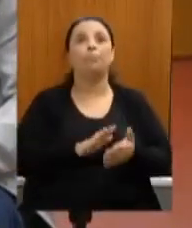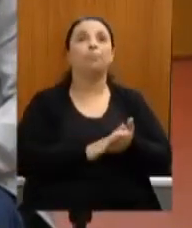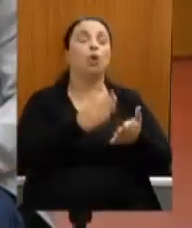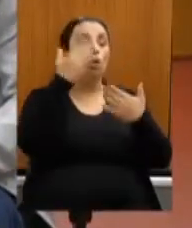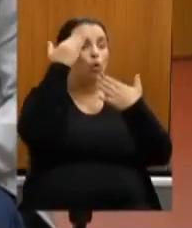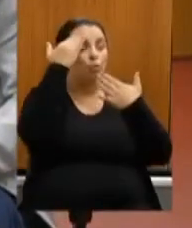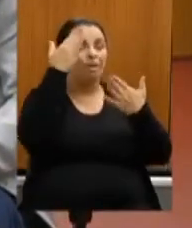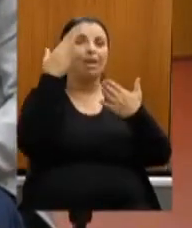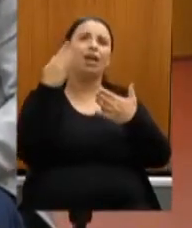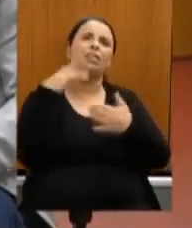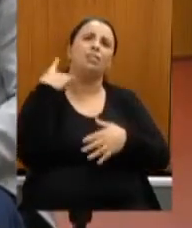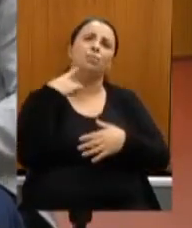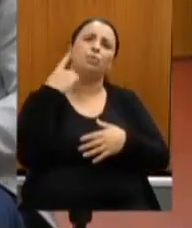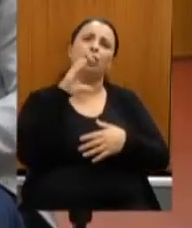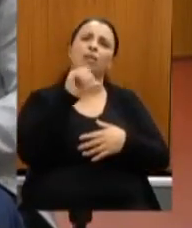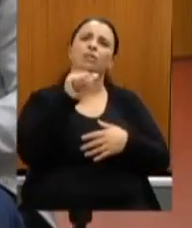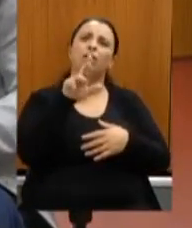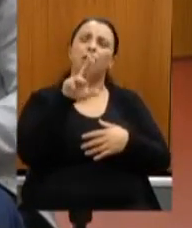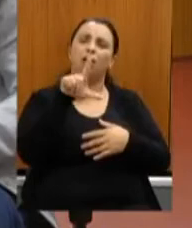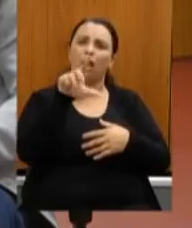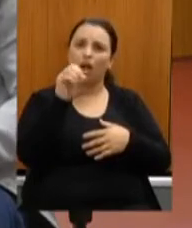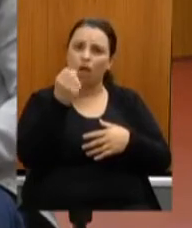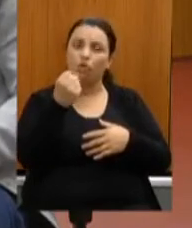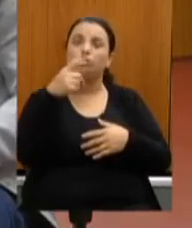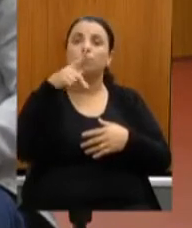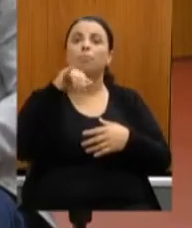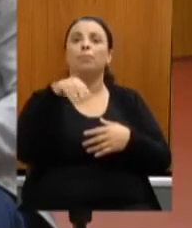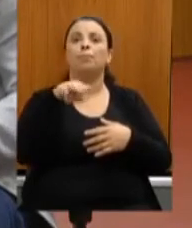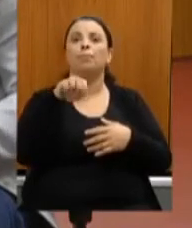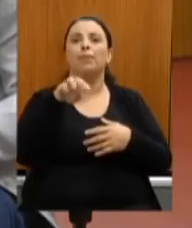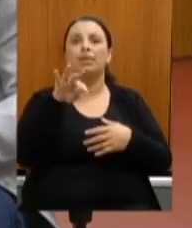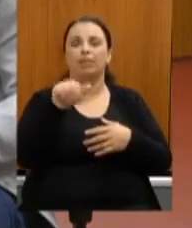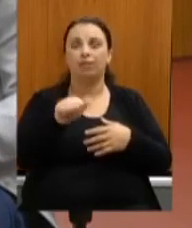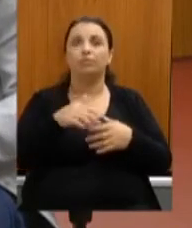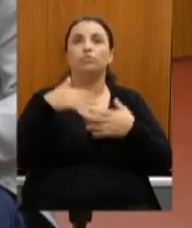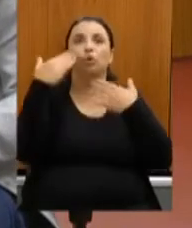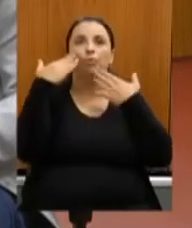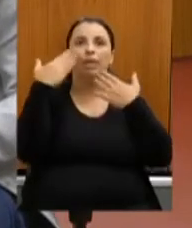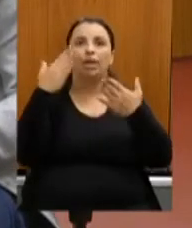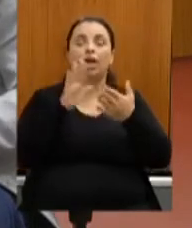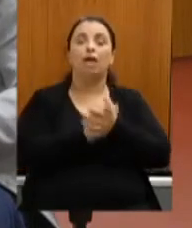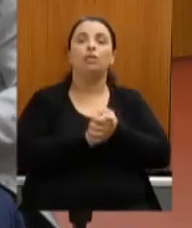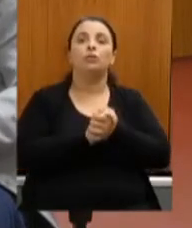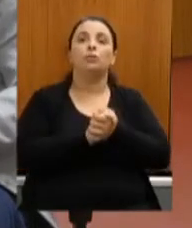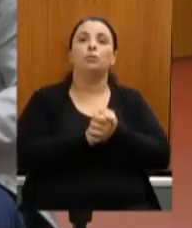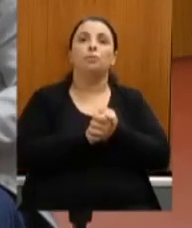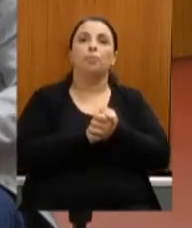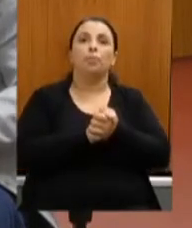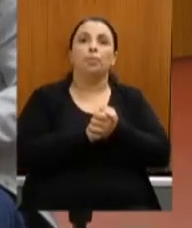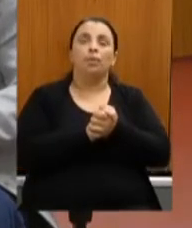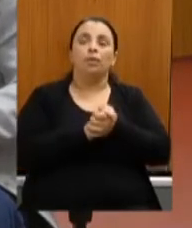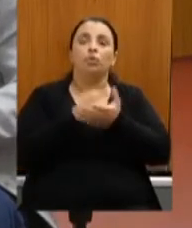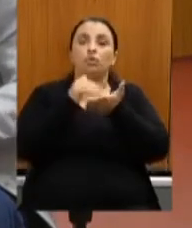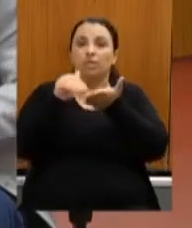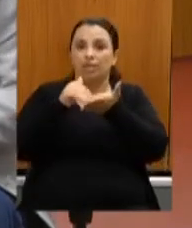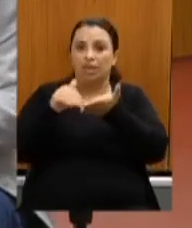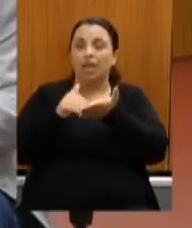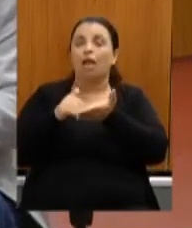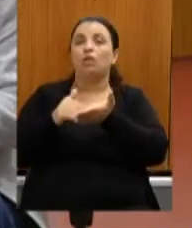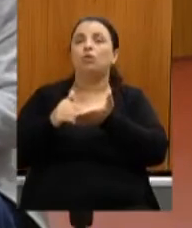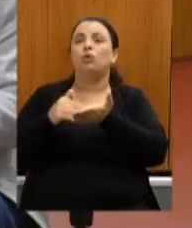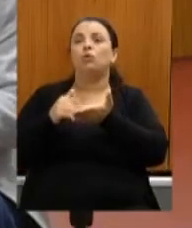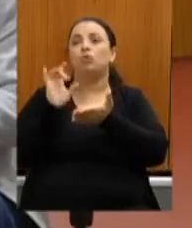Pimenta passa a palavra novamente ao secretário só para esclarecer esses dois pontos secretário que o